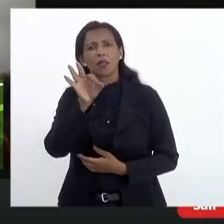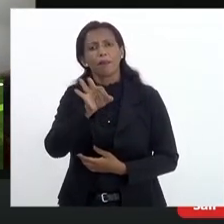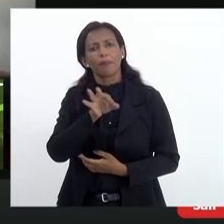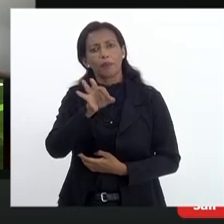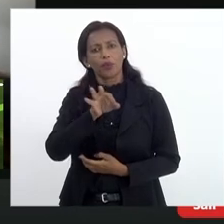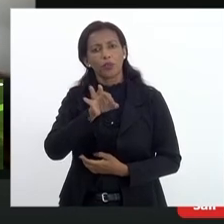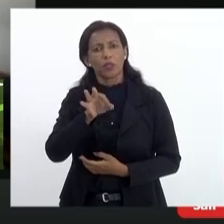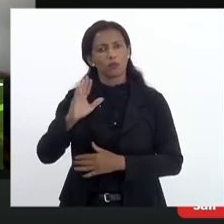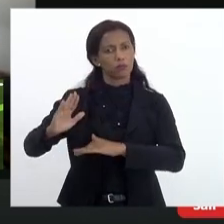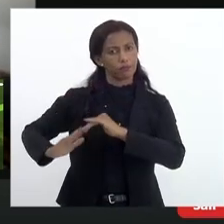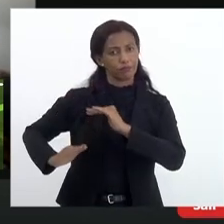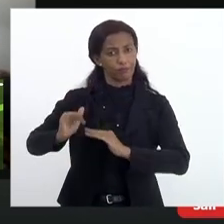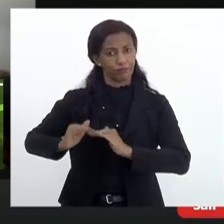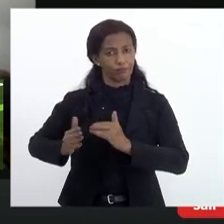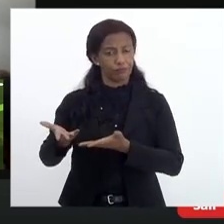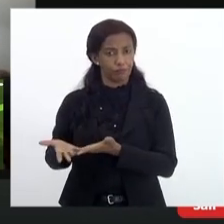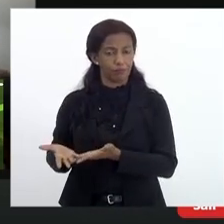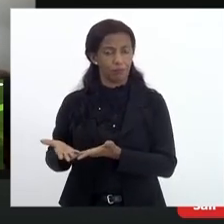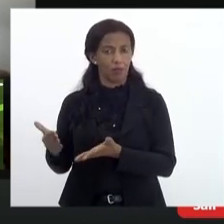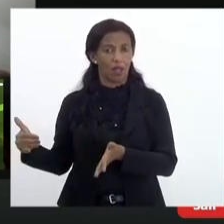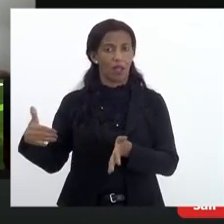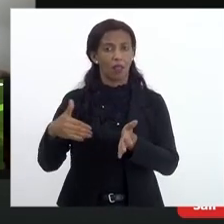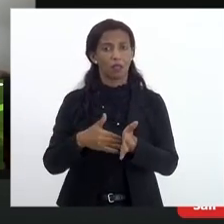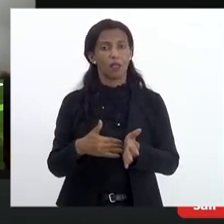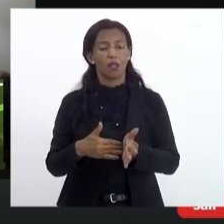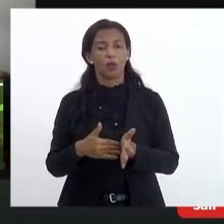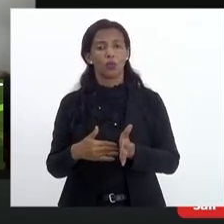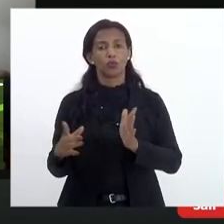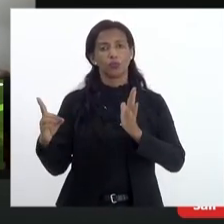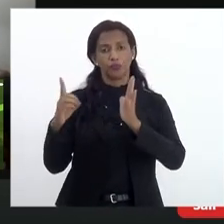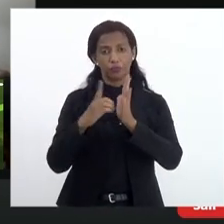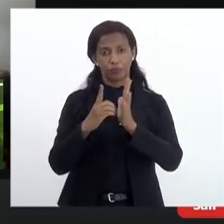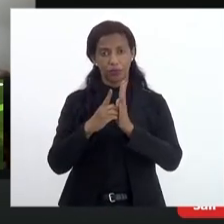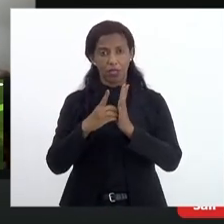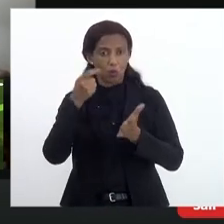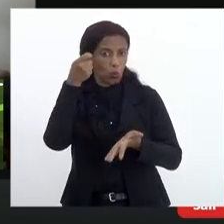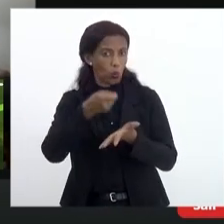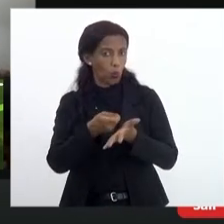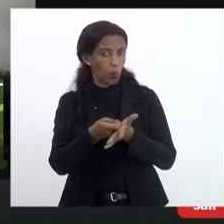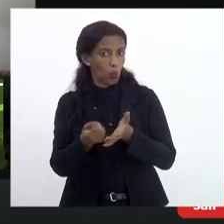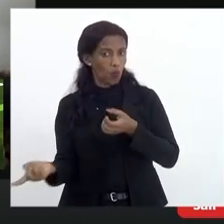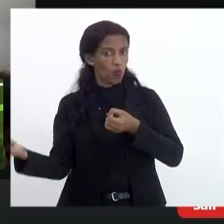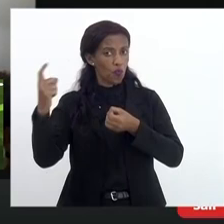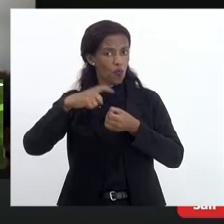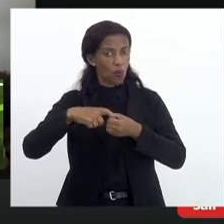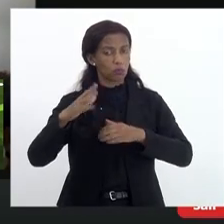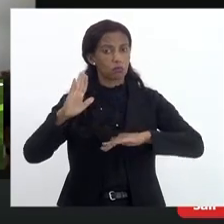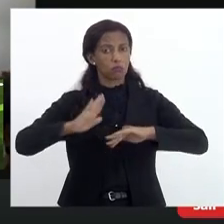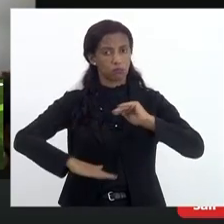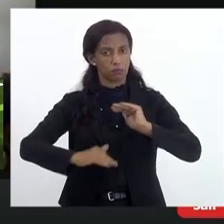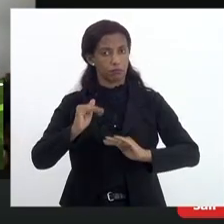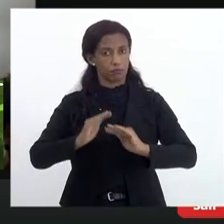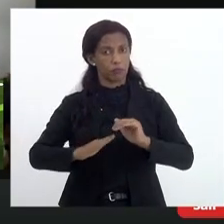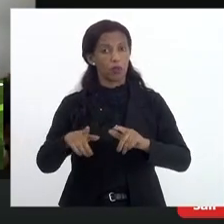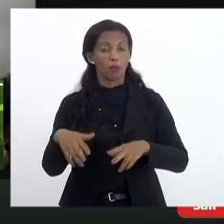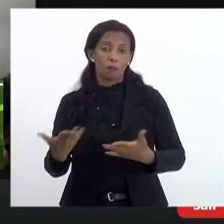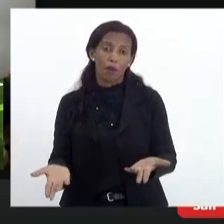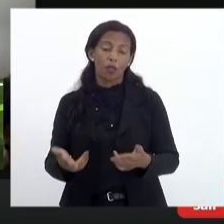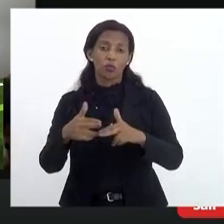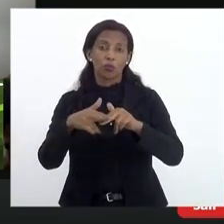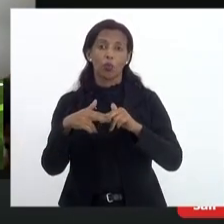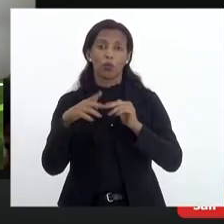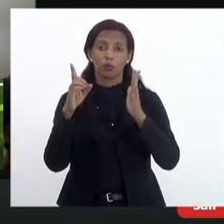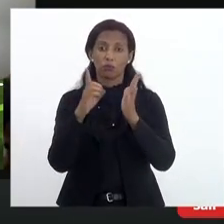nosso efetivo apenas, até que o último decreto saiu determinando o retorno dos profissionais. Mas por conta do